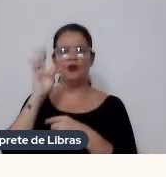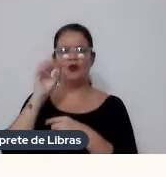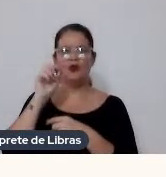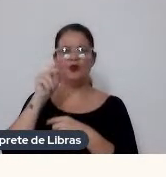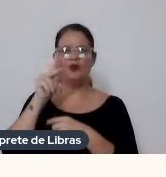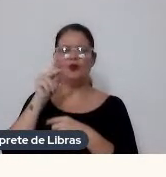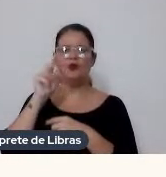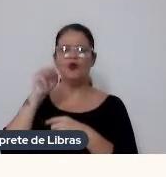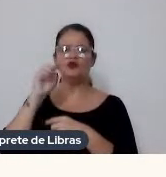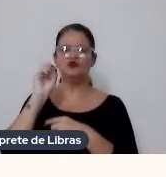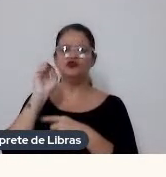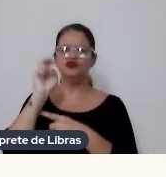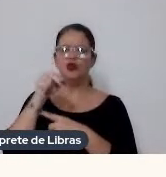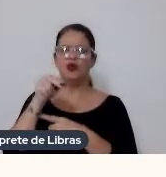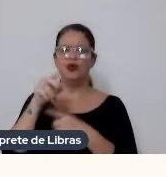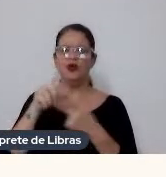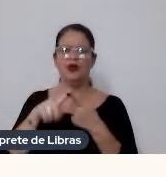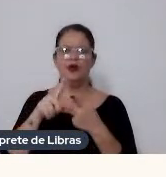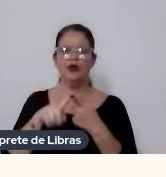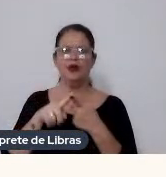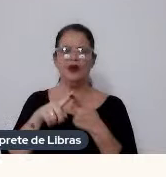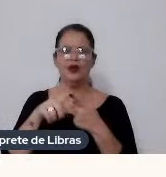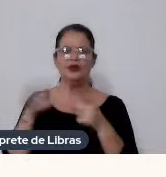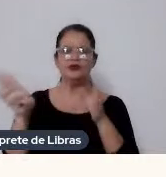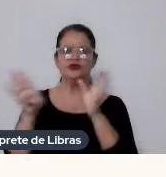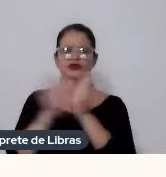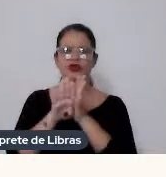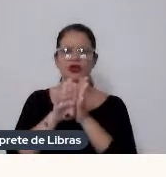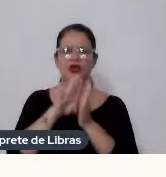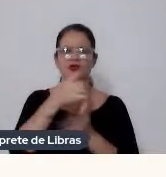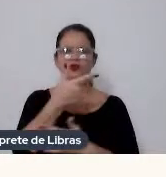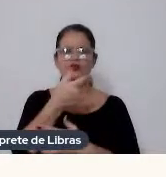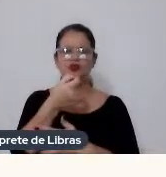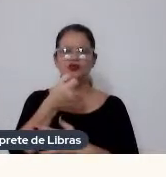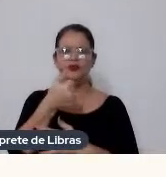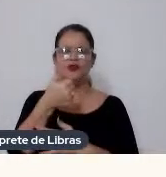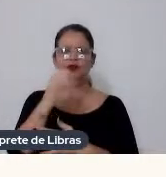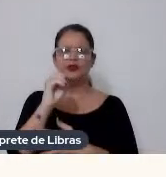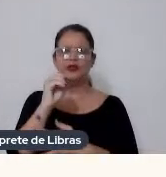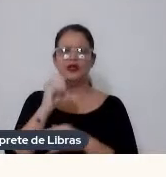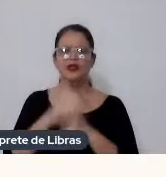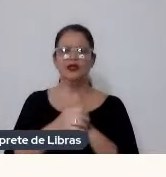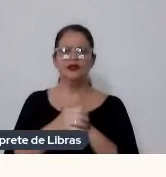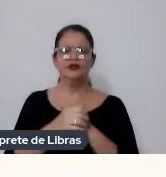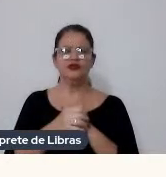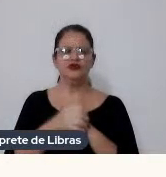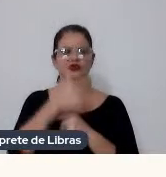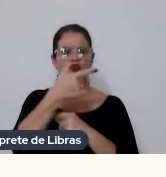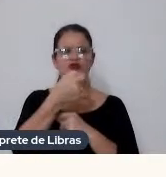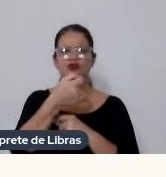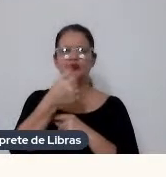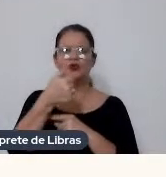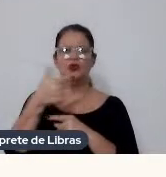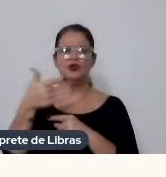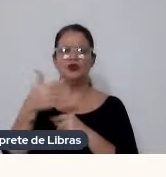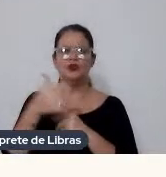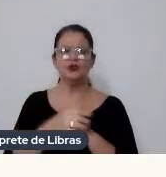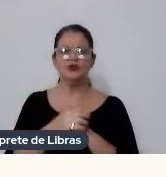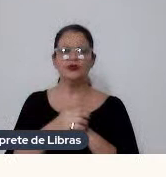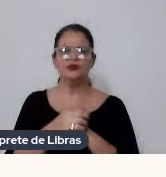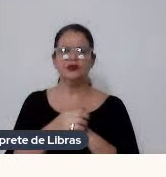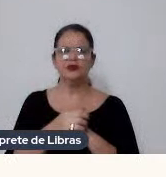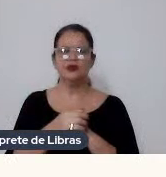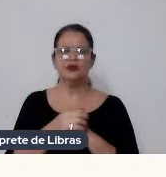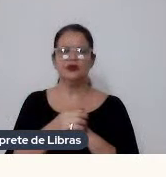Passou tudo isso, né Chegando em 2000 E isso foi 2010 2012 A gente chega